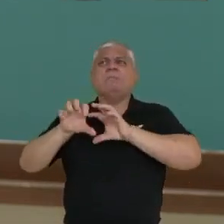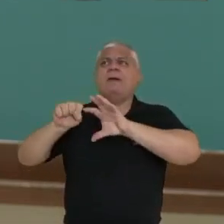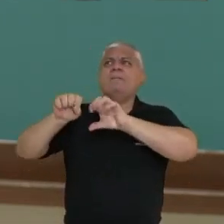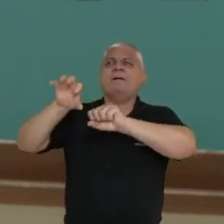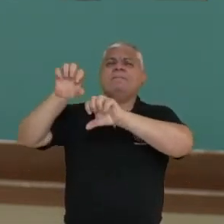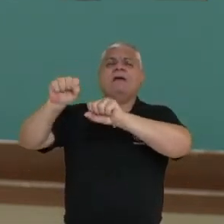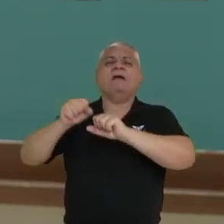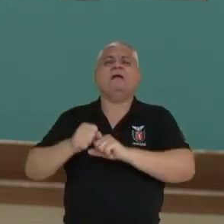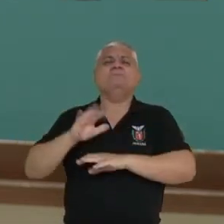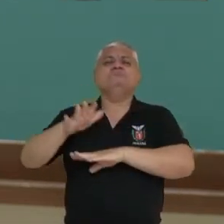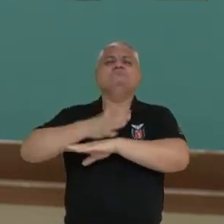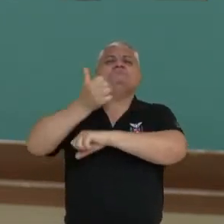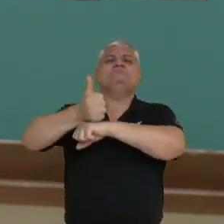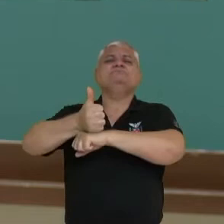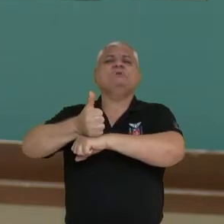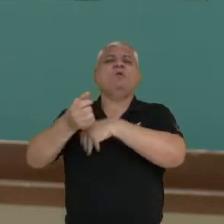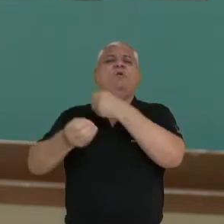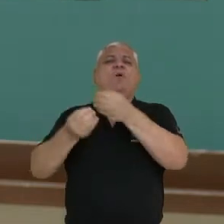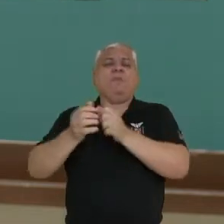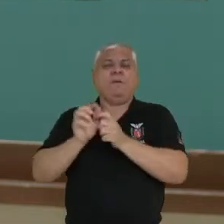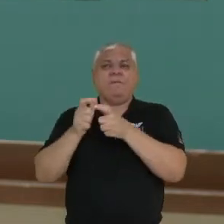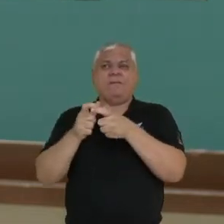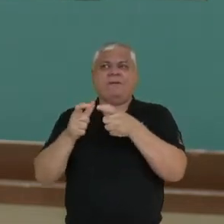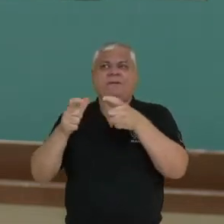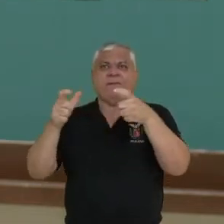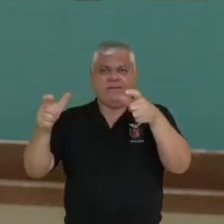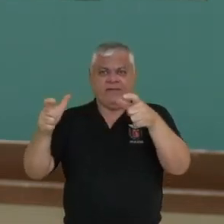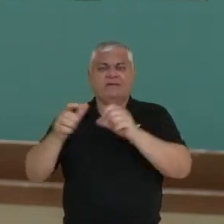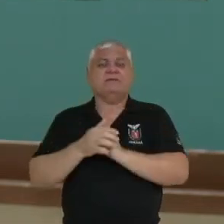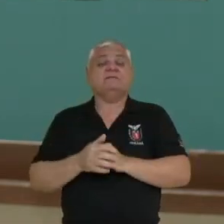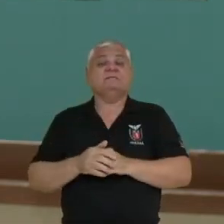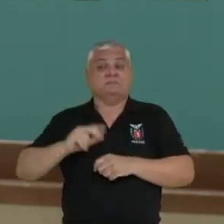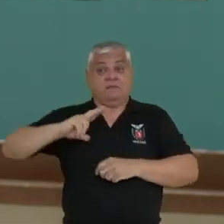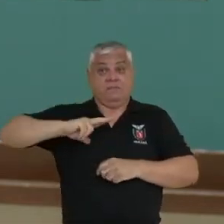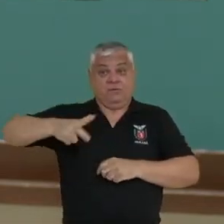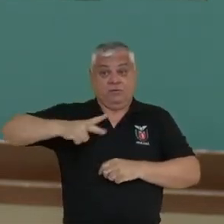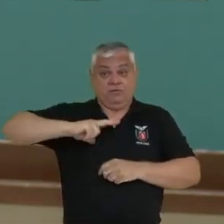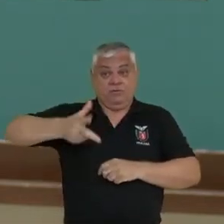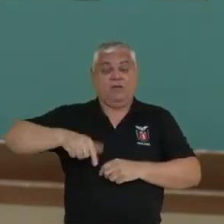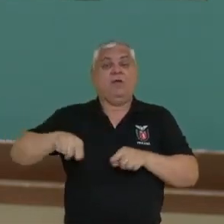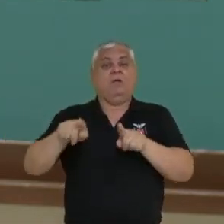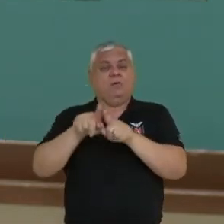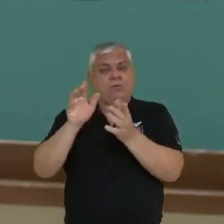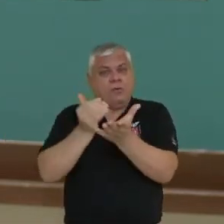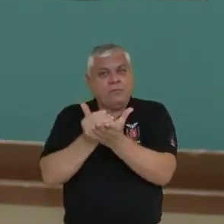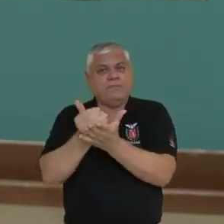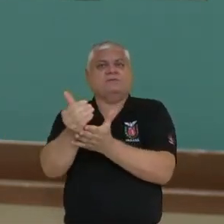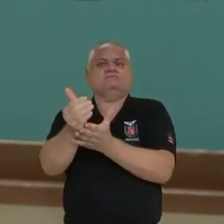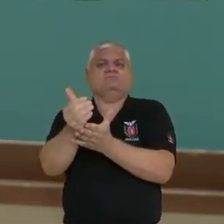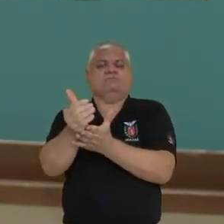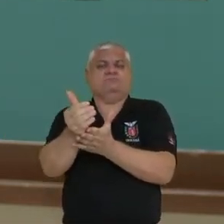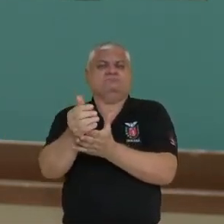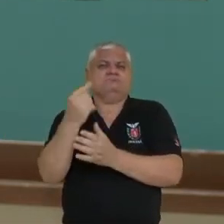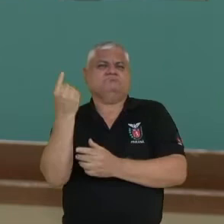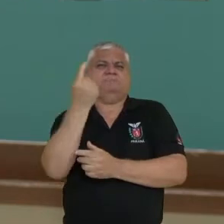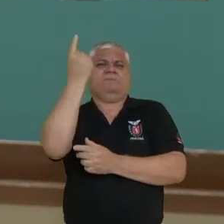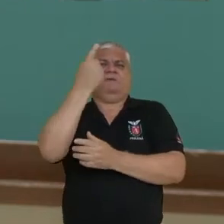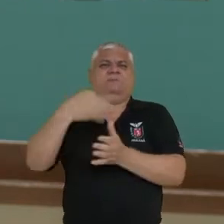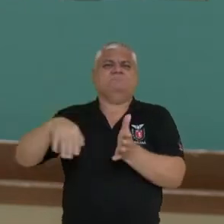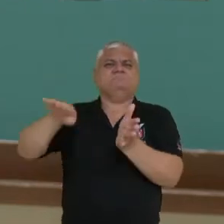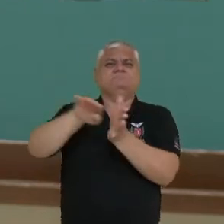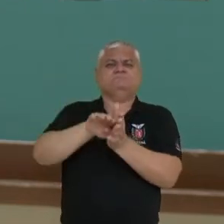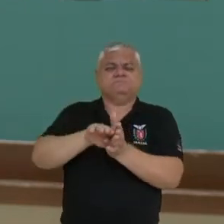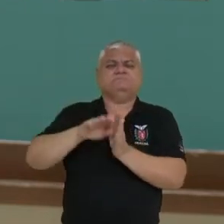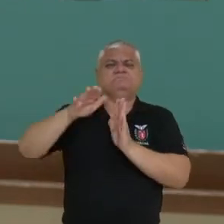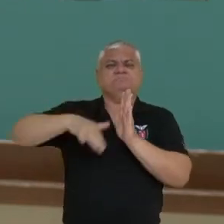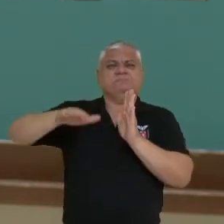se deu essa ocupação, esse povoamento. Segundo, que os portugueses iniciaram a partir do litoral a